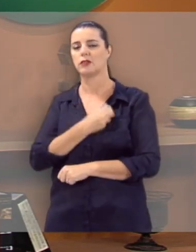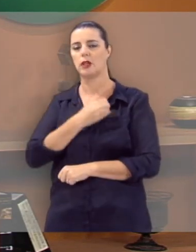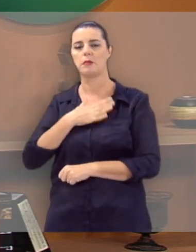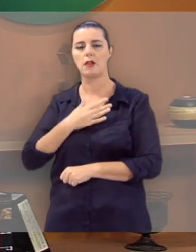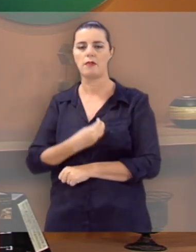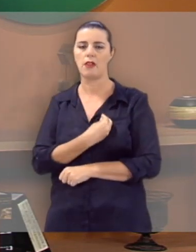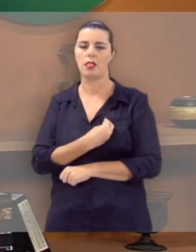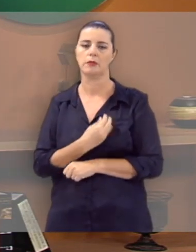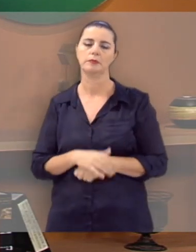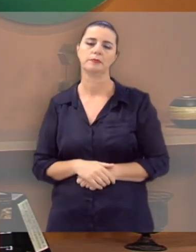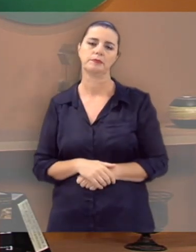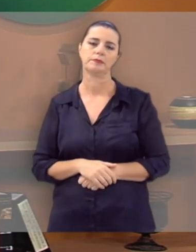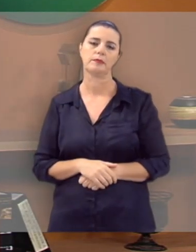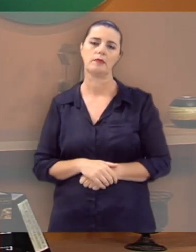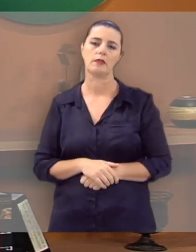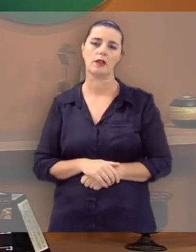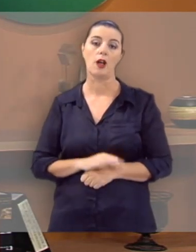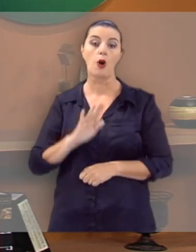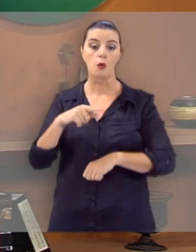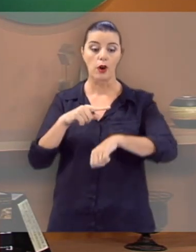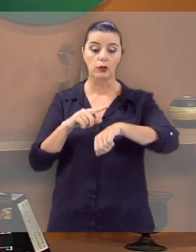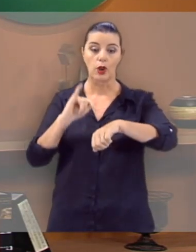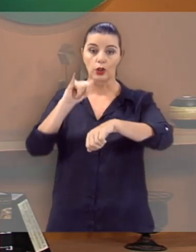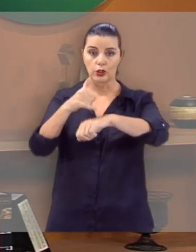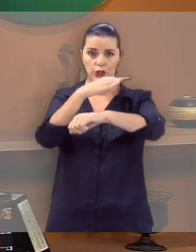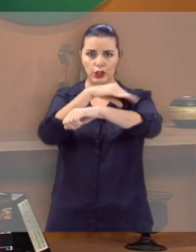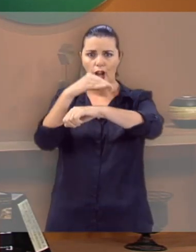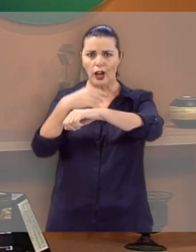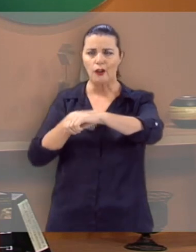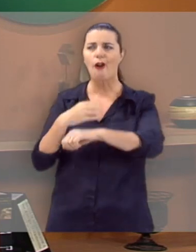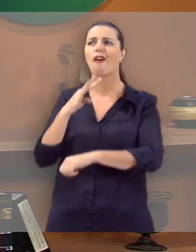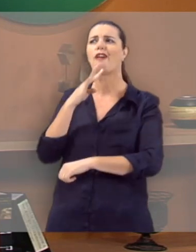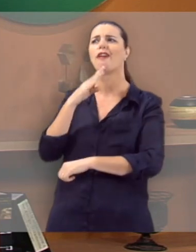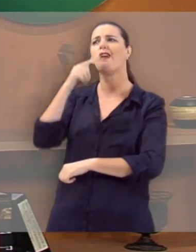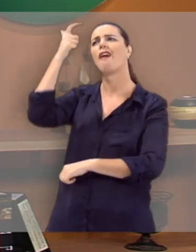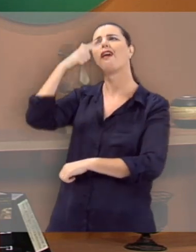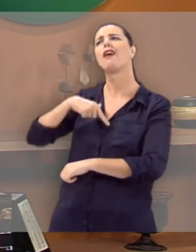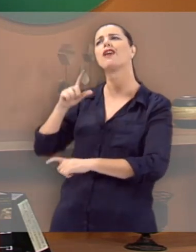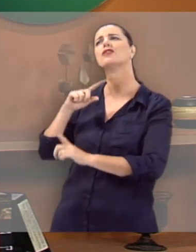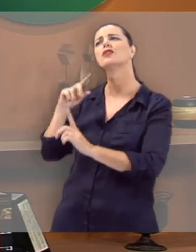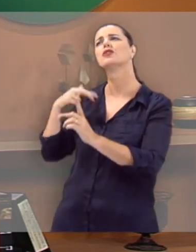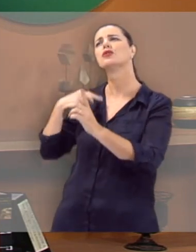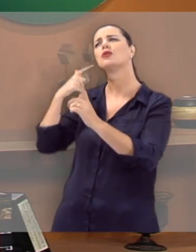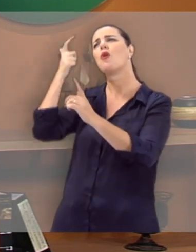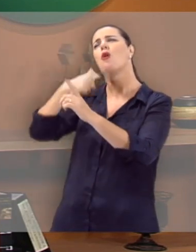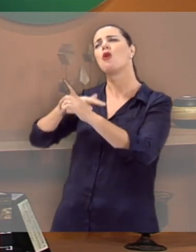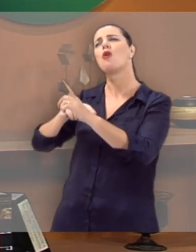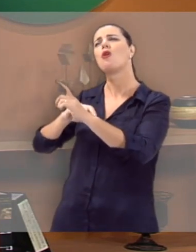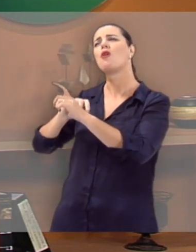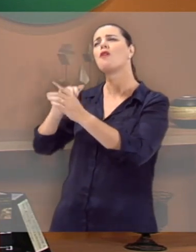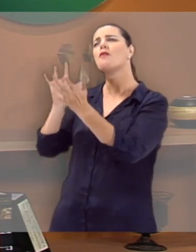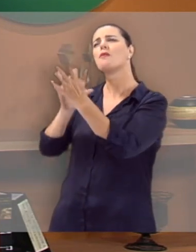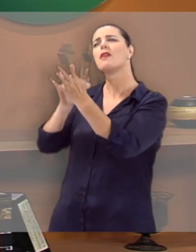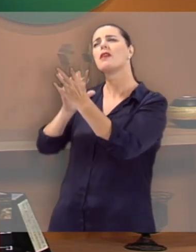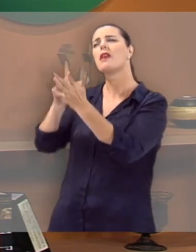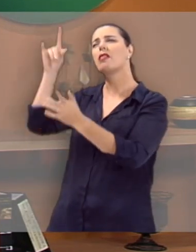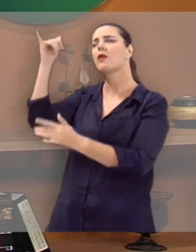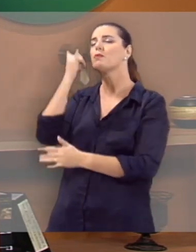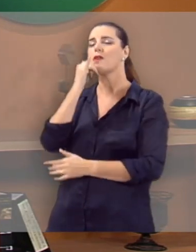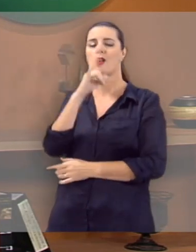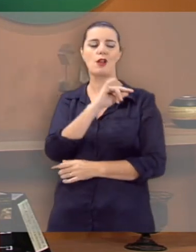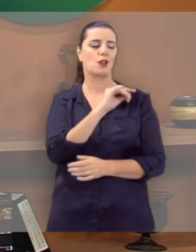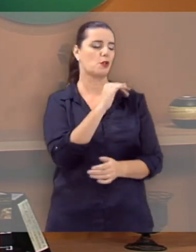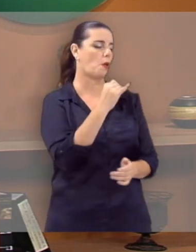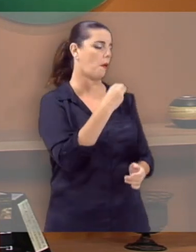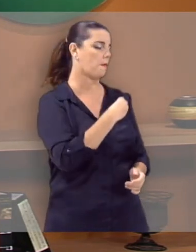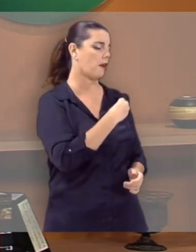salvação para a minha vida. No momento em que Jacó reconhece que ele é um enganador, aí Deus muda a vida dele. Aí Deus perdoa o